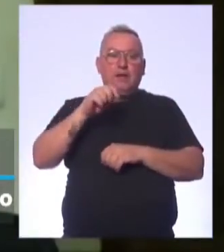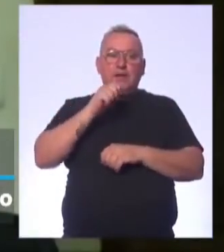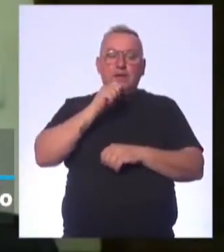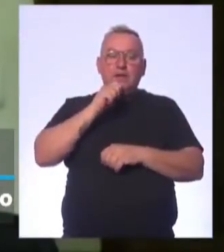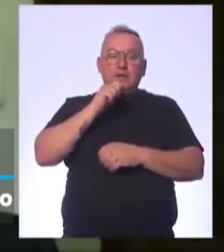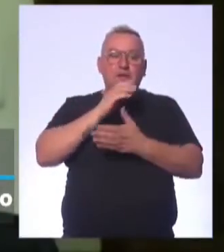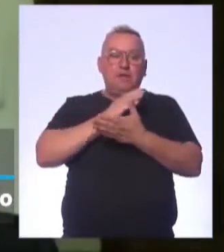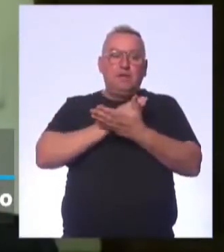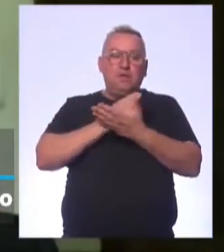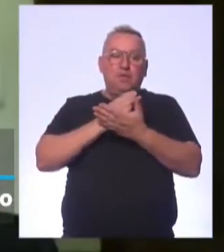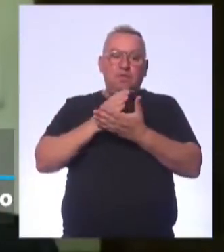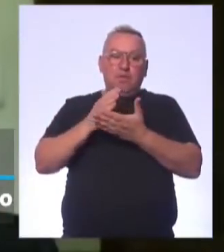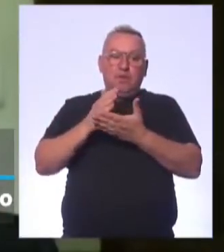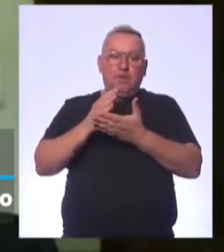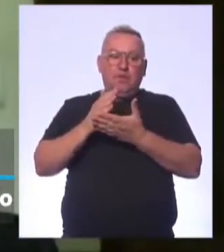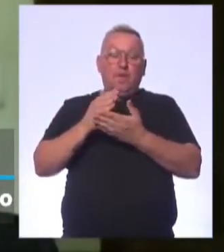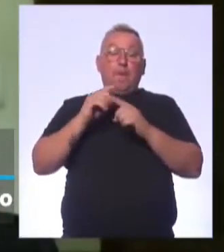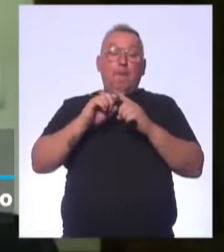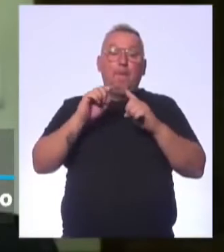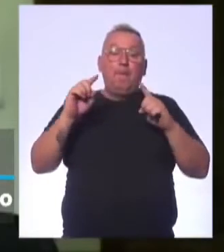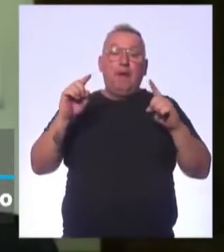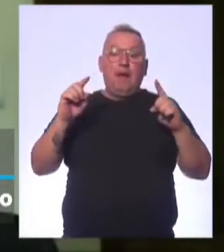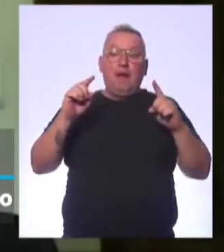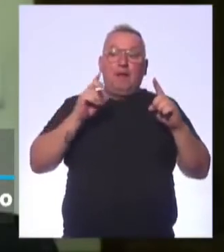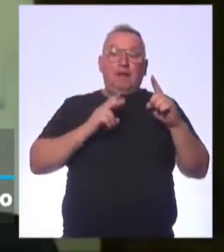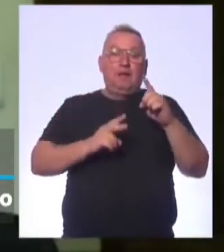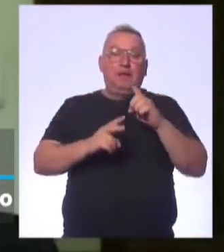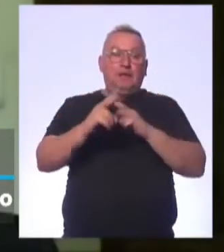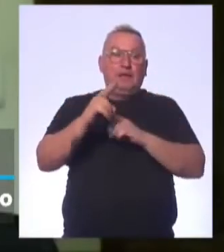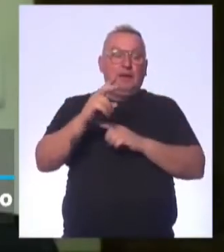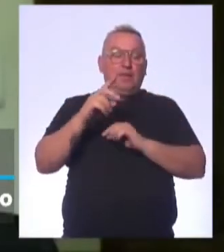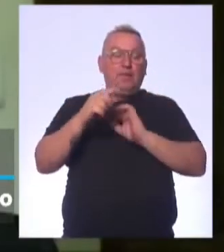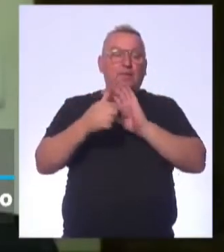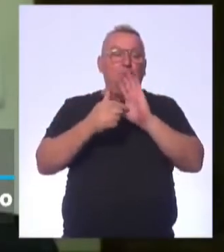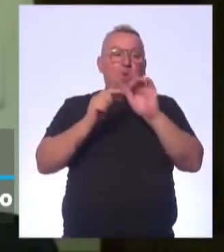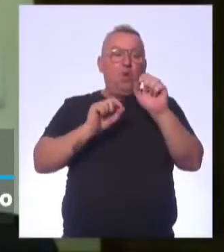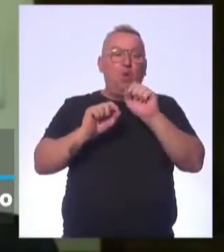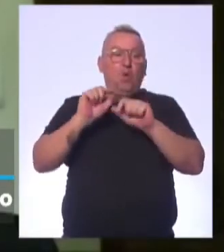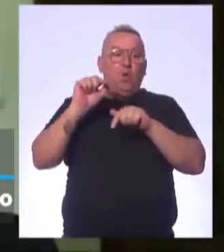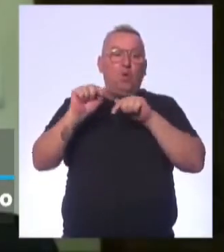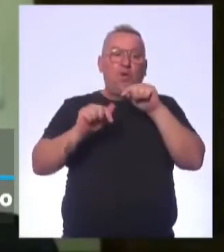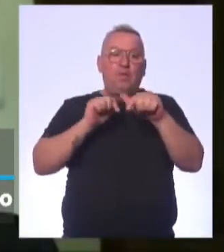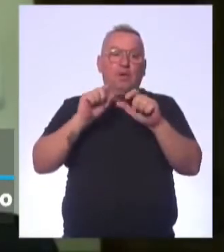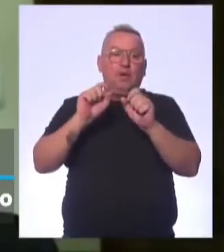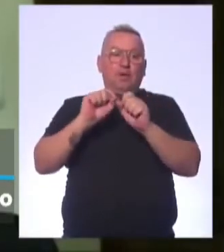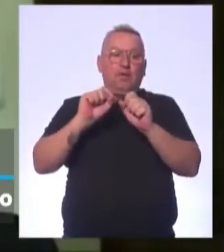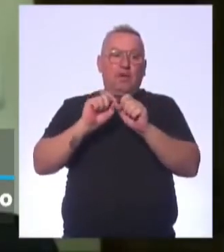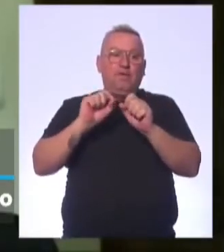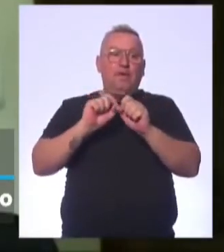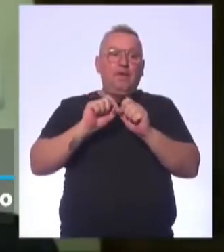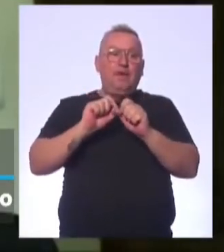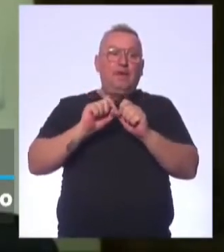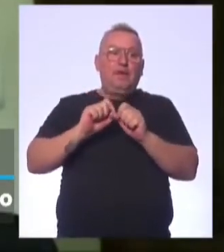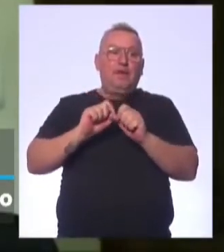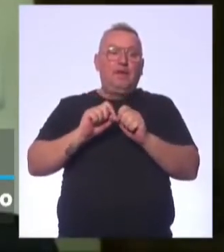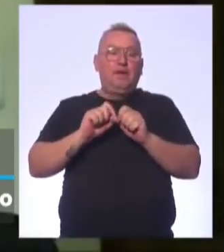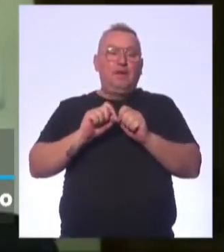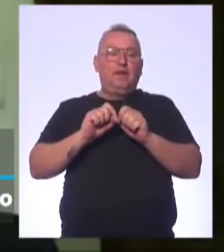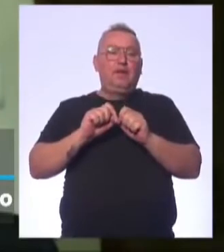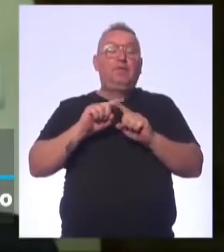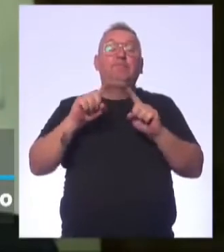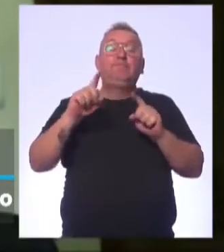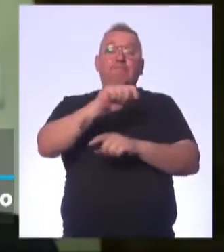comecei. Mas eu sempre passo o trabalho que eu já fiz com os